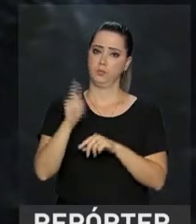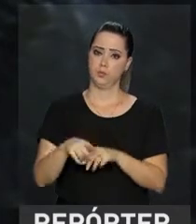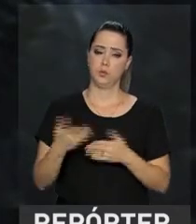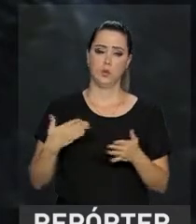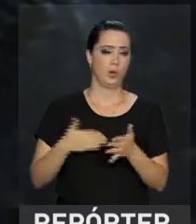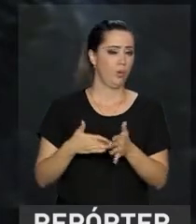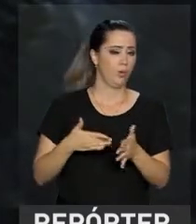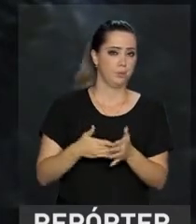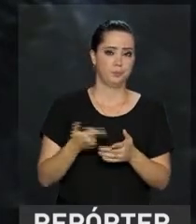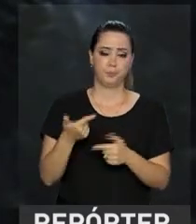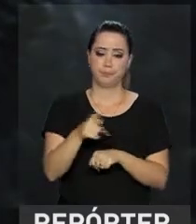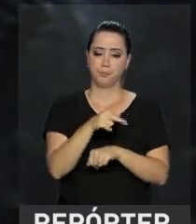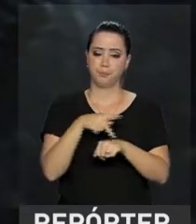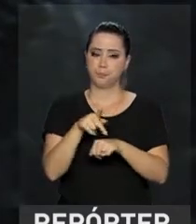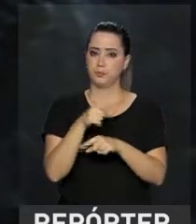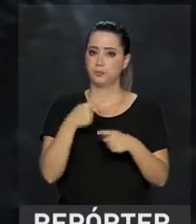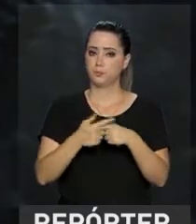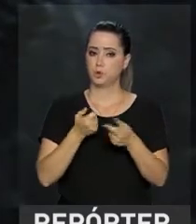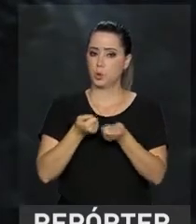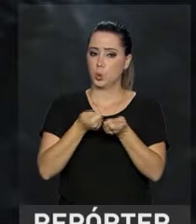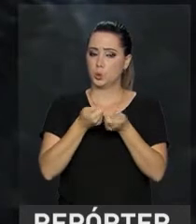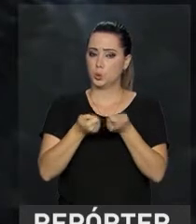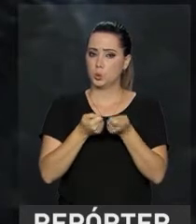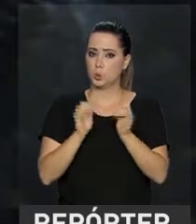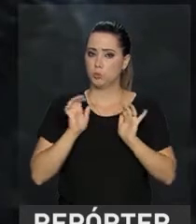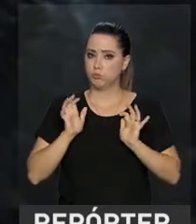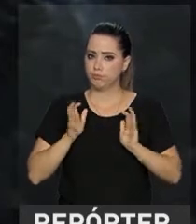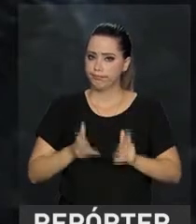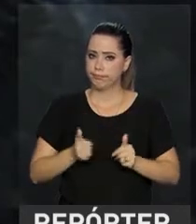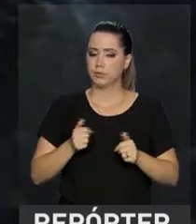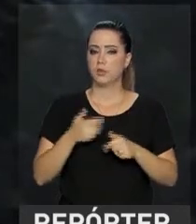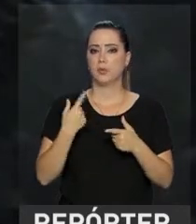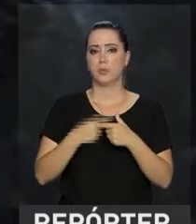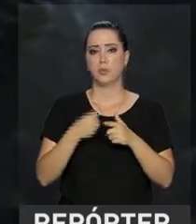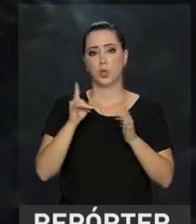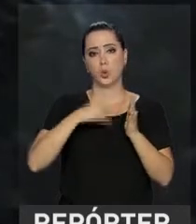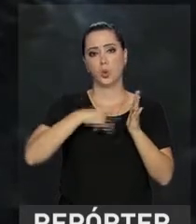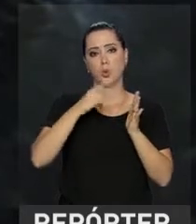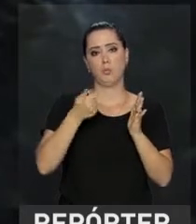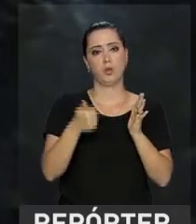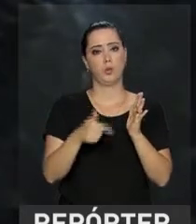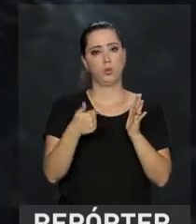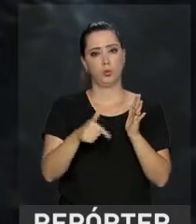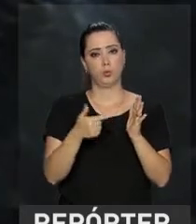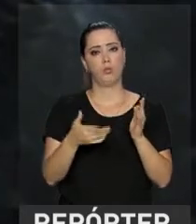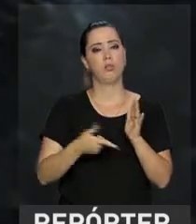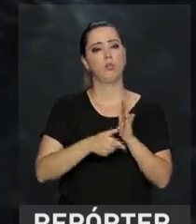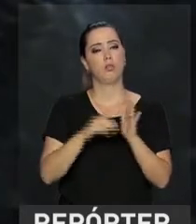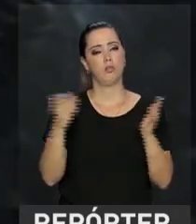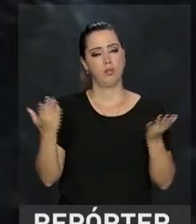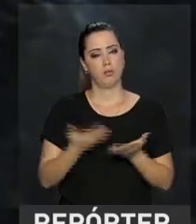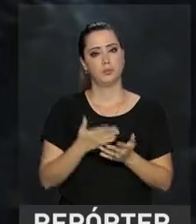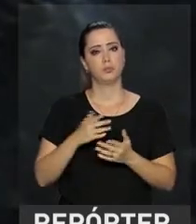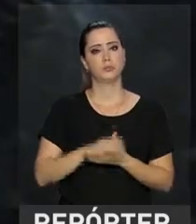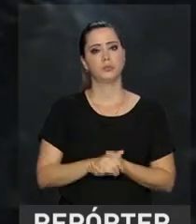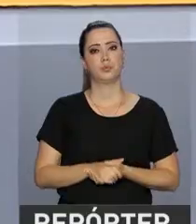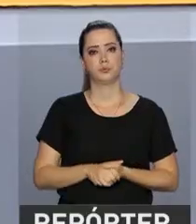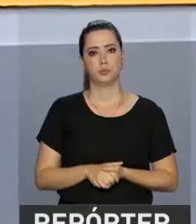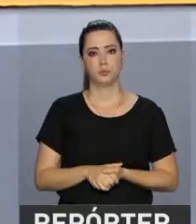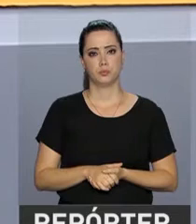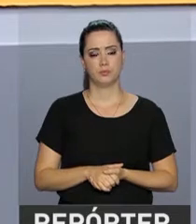impedidas hoje de entrar nesses países, em função do Brasil ainda não ter sido reconhecido um país livre de febre afetosa.